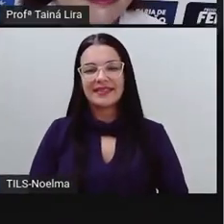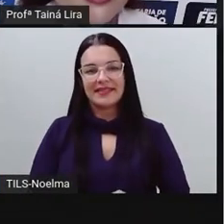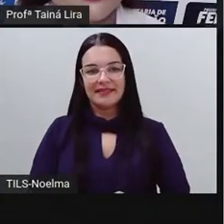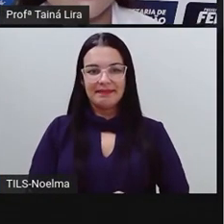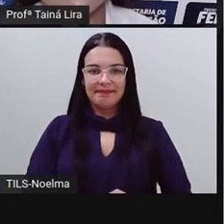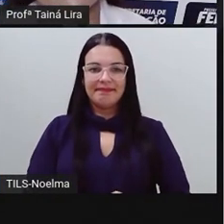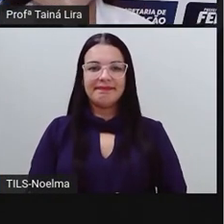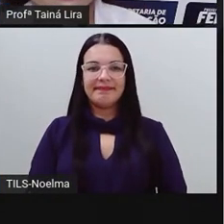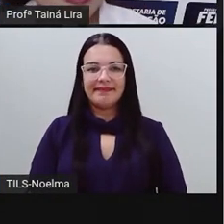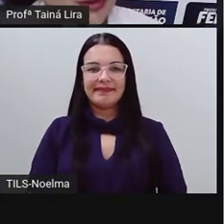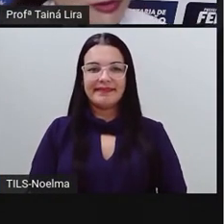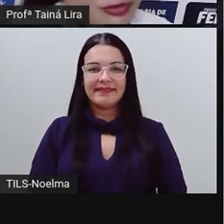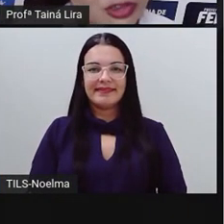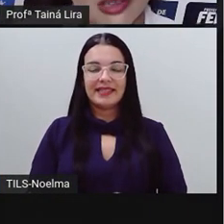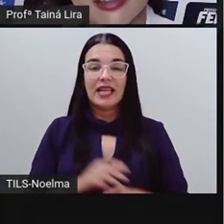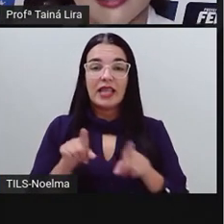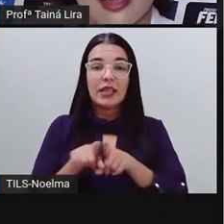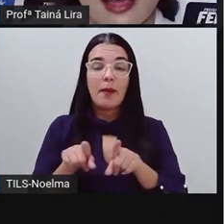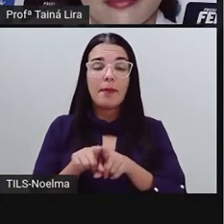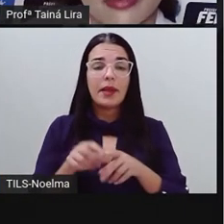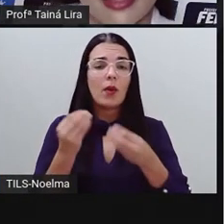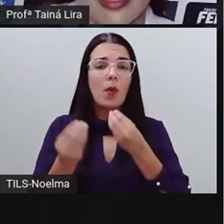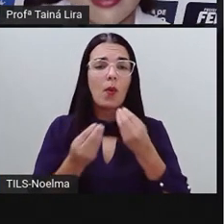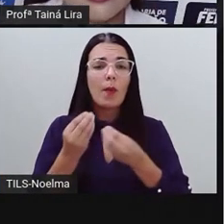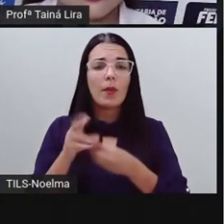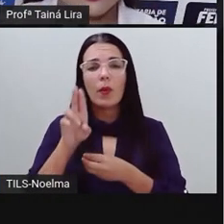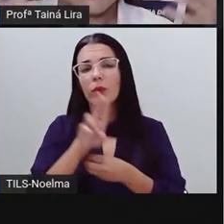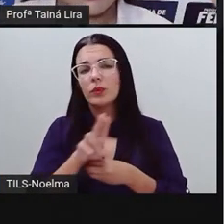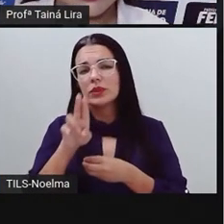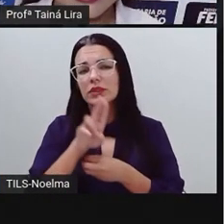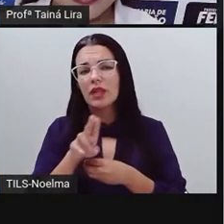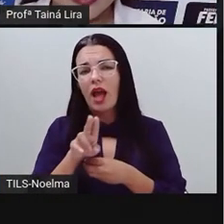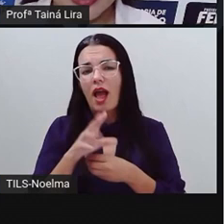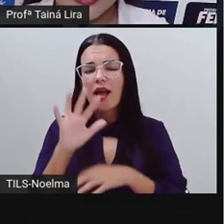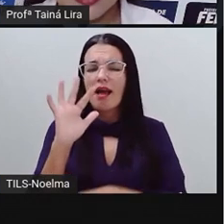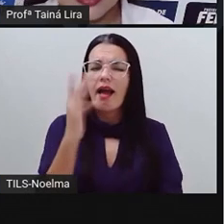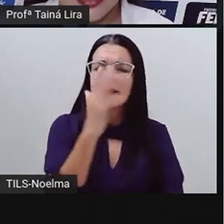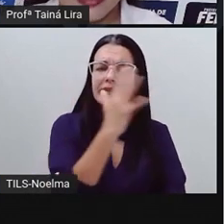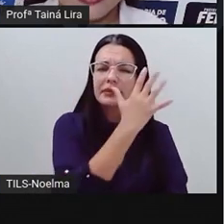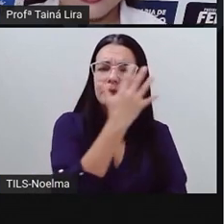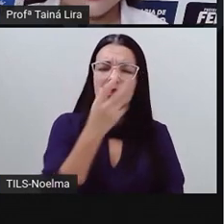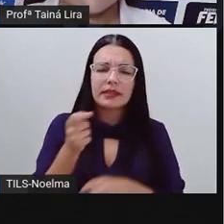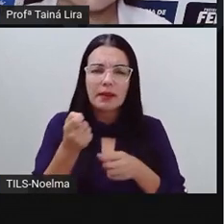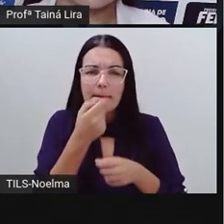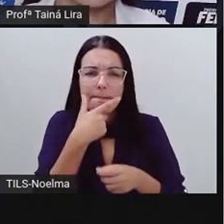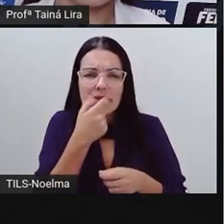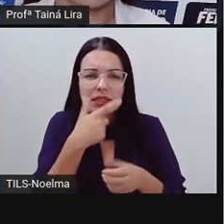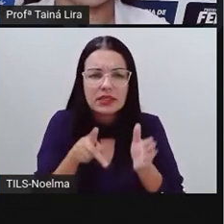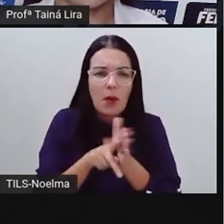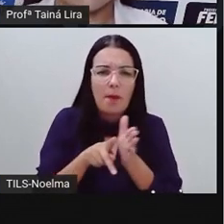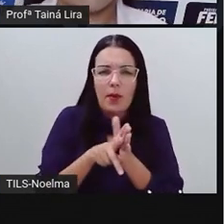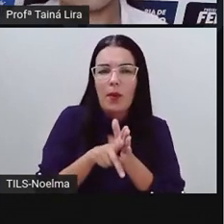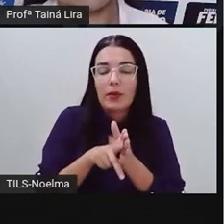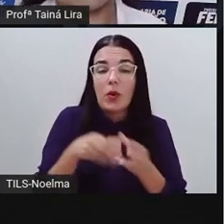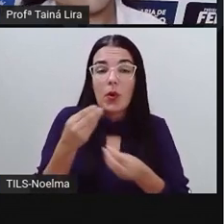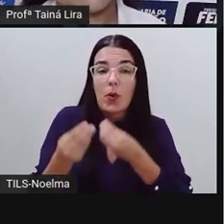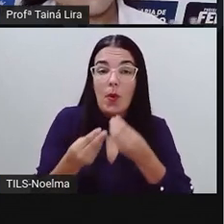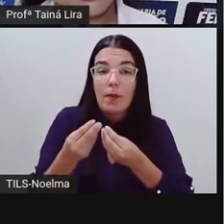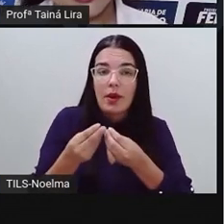Ó, Pró, e como é que eu posso utilizar essas plantas medicinais? Então, a gente